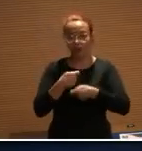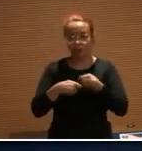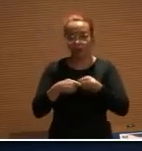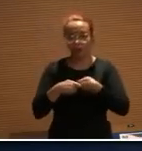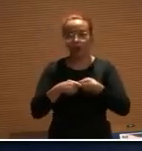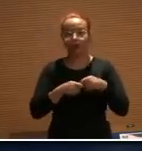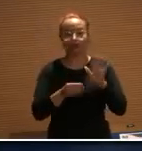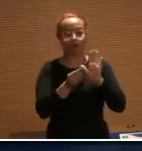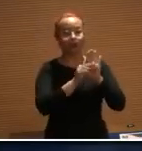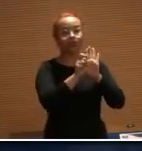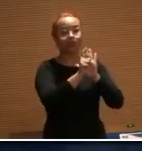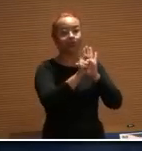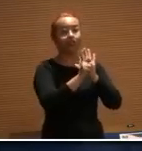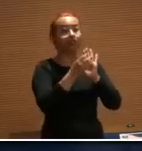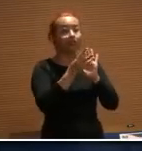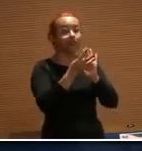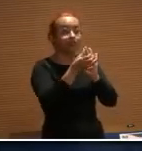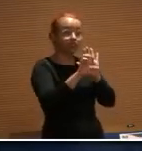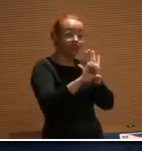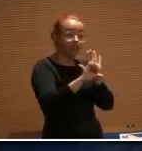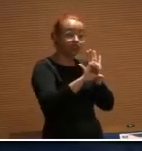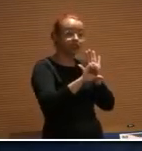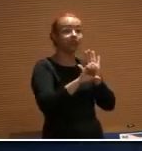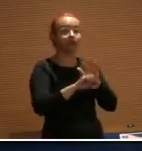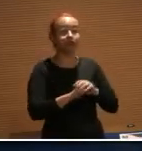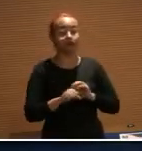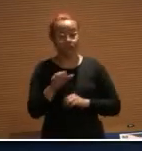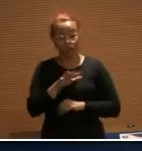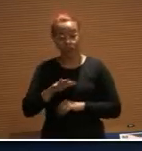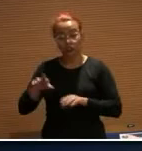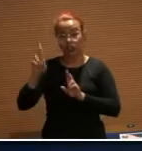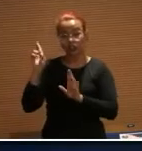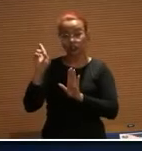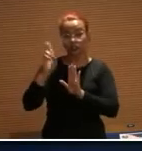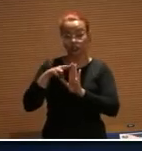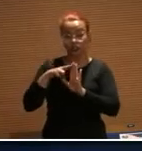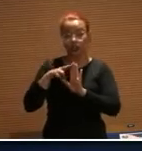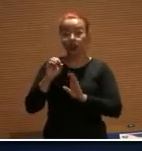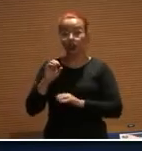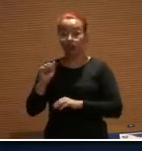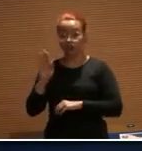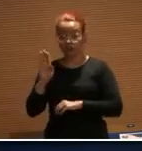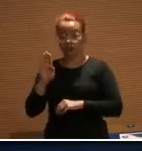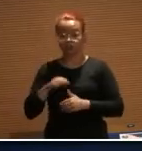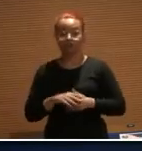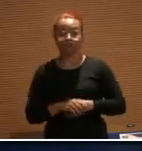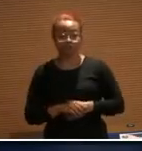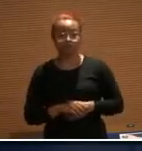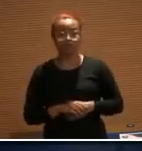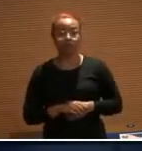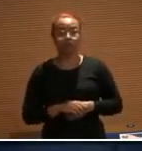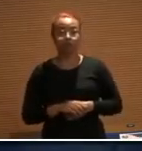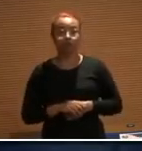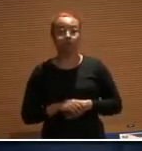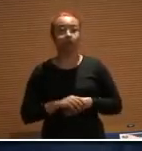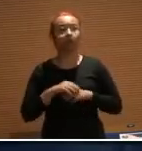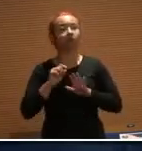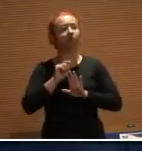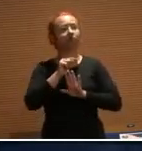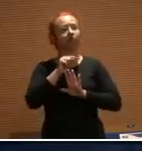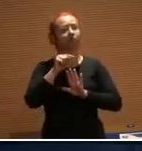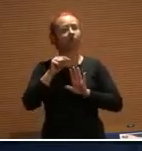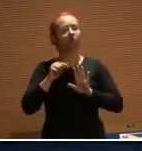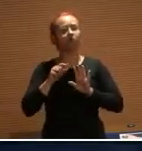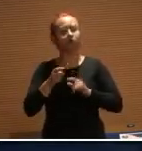no artigo 39 do regulamento índice geral da OAB. Para a autora, a existência da figura do associado, diferente do sócio e do